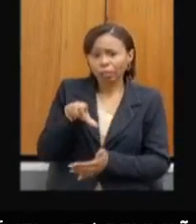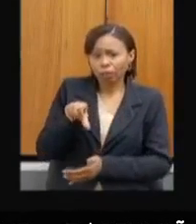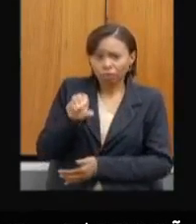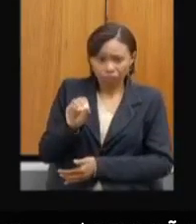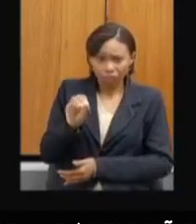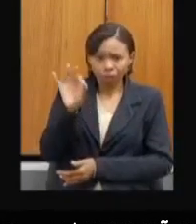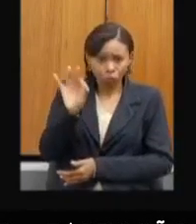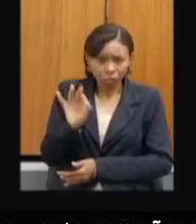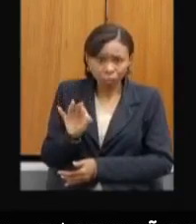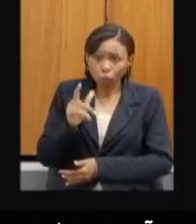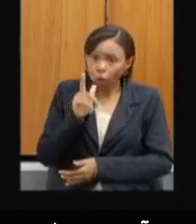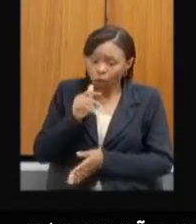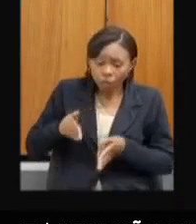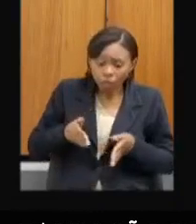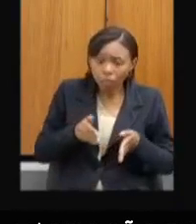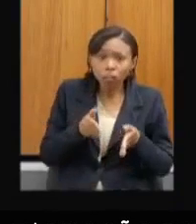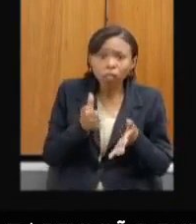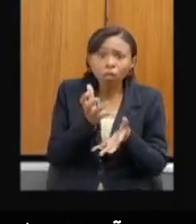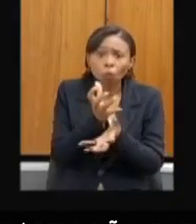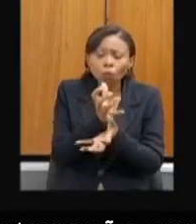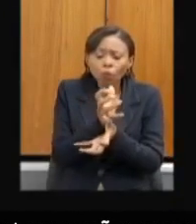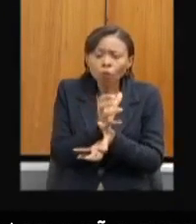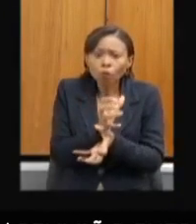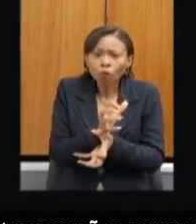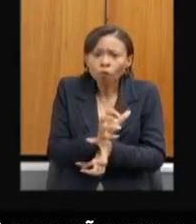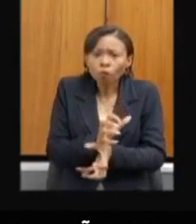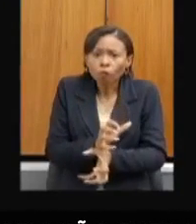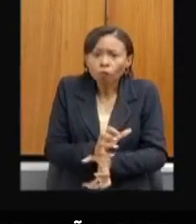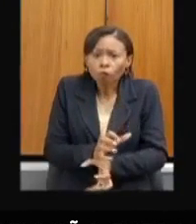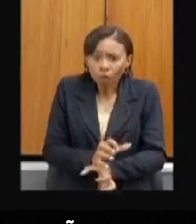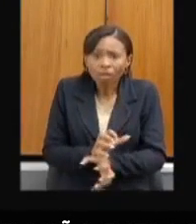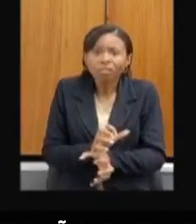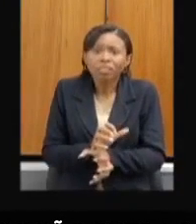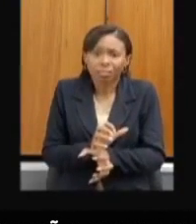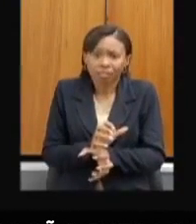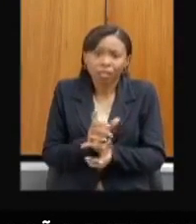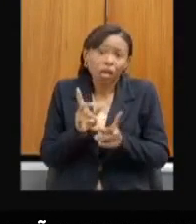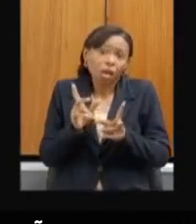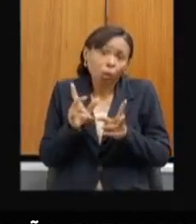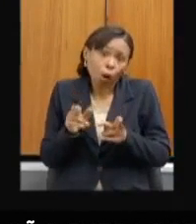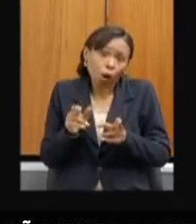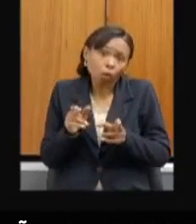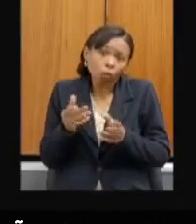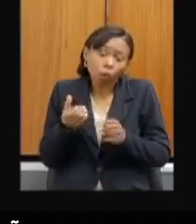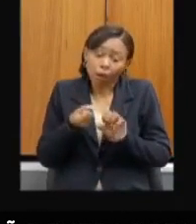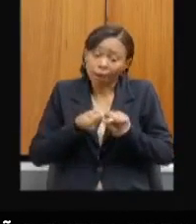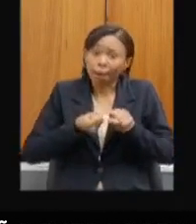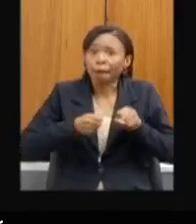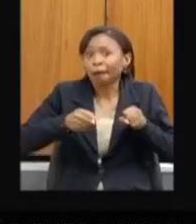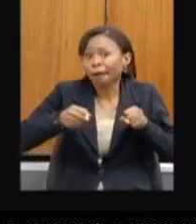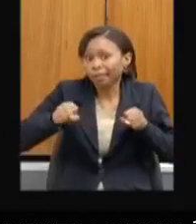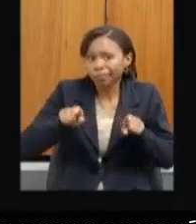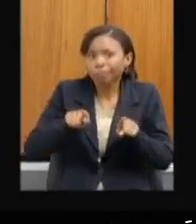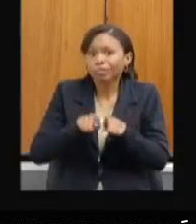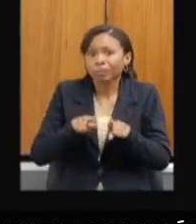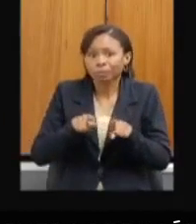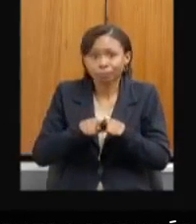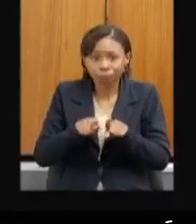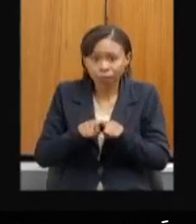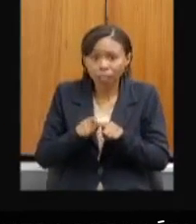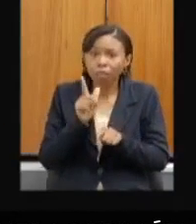Até rios grandes como o rio Jequitaí, há dois anos atrás, ele secou, ele não correu. E olha que é um rio